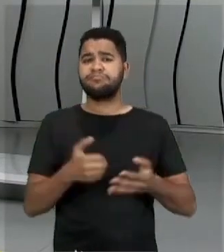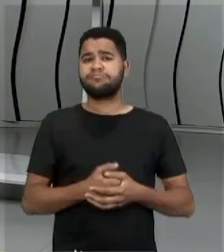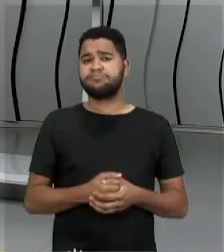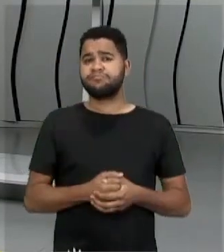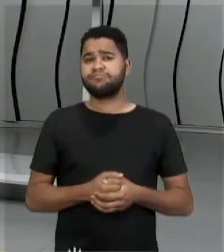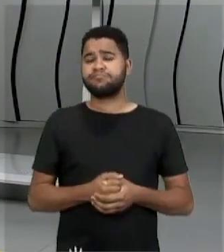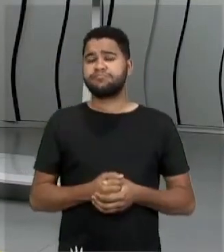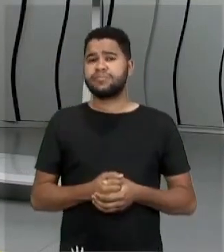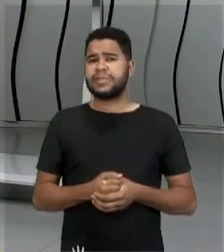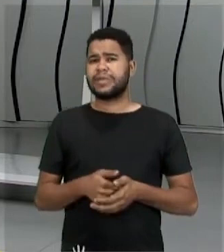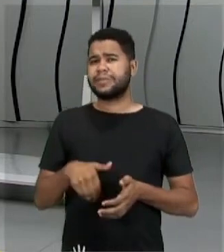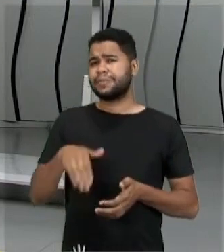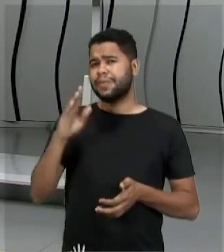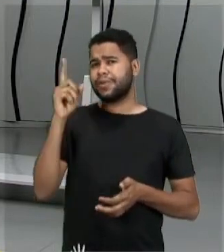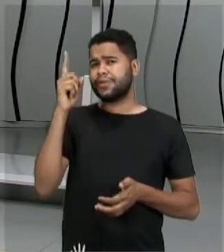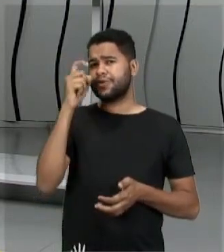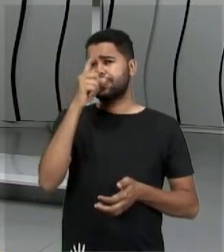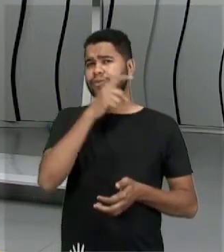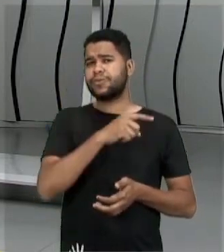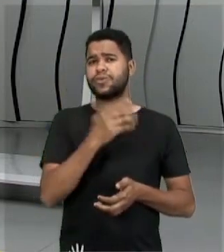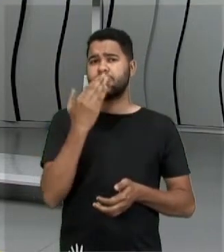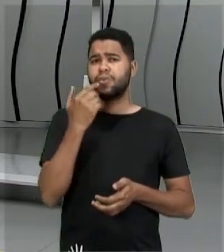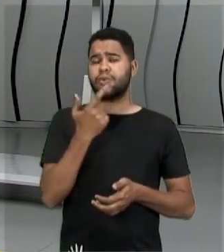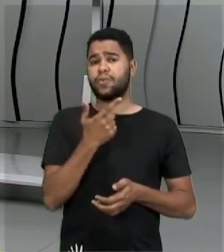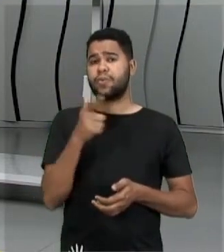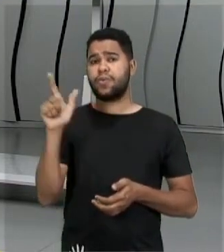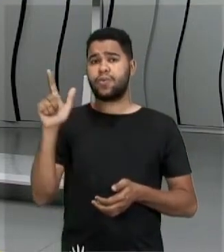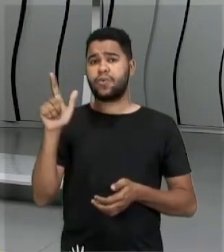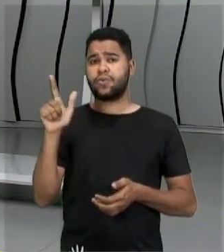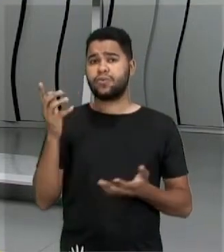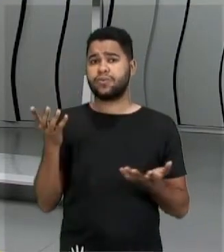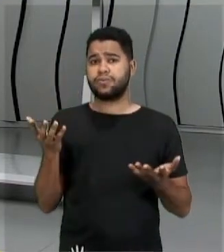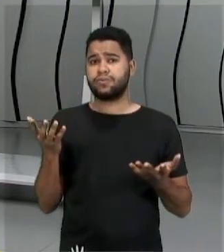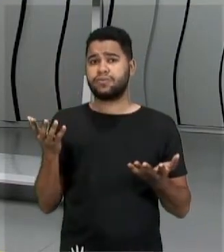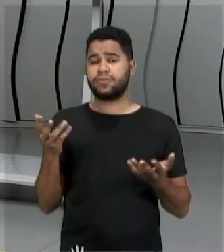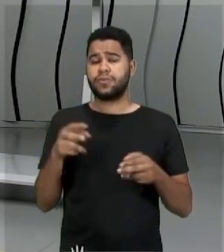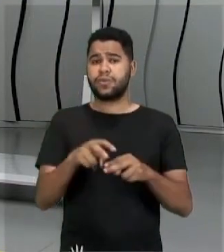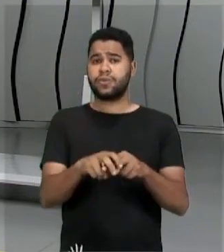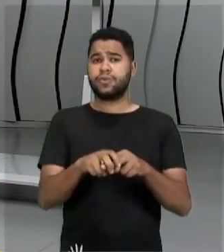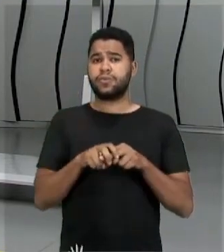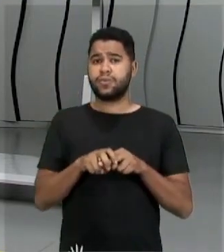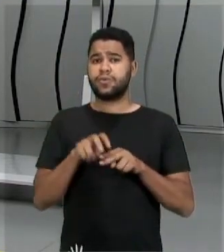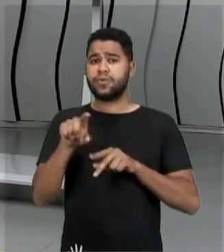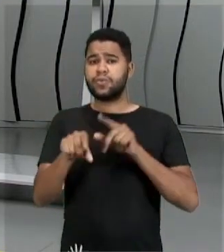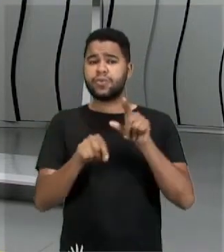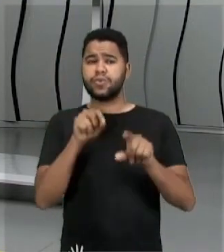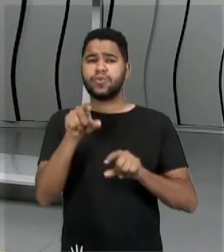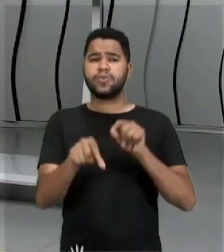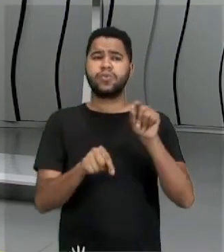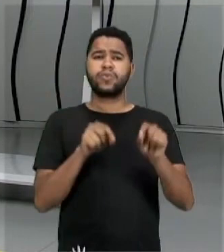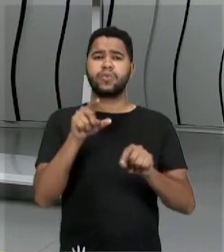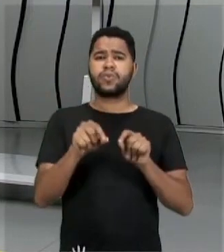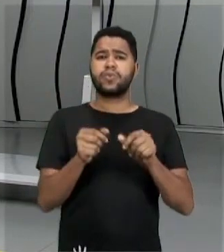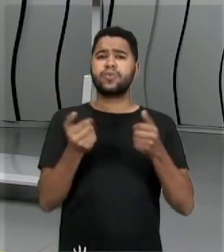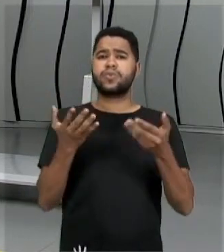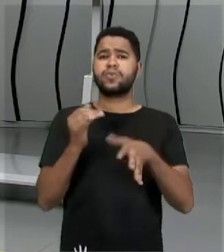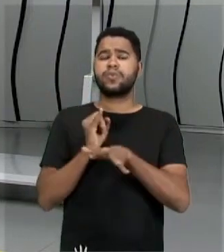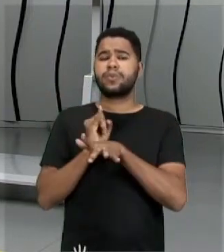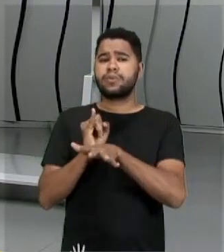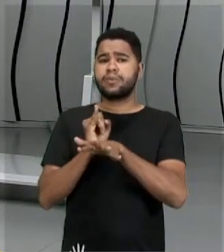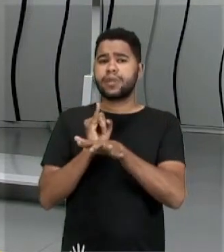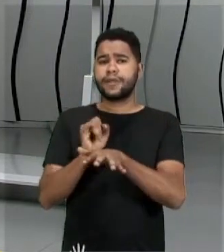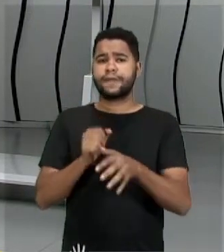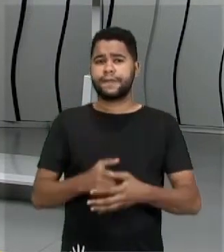E era mais difícil comer uma outra semente que estava disponível em outra ilha e por isso elas escolhiam em qual ilha que elas iriam